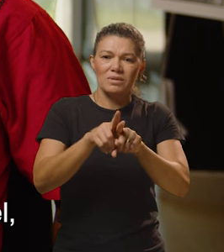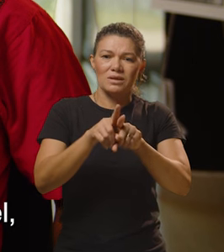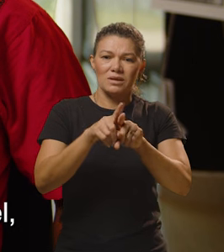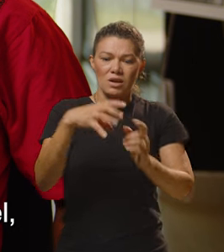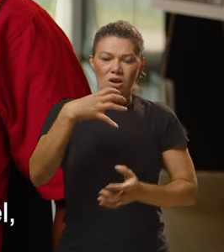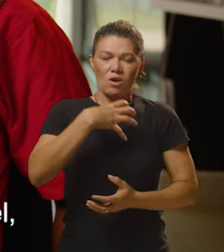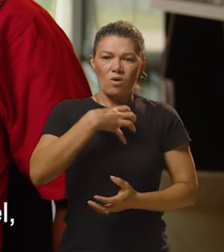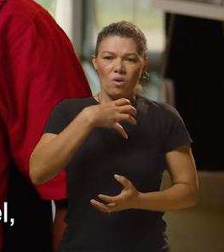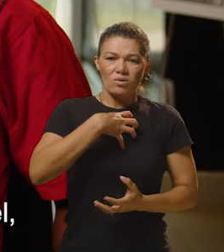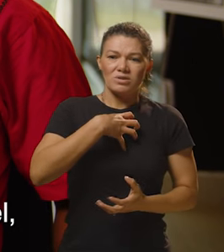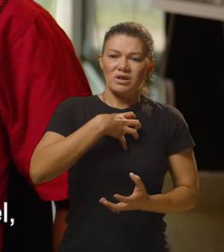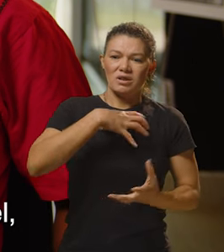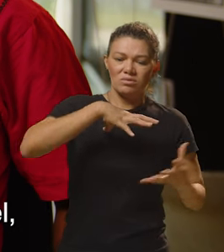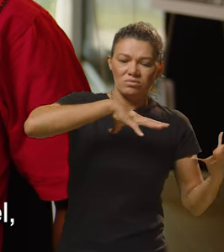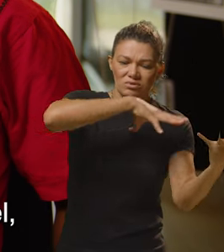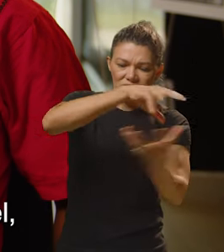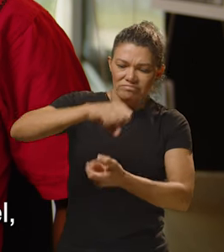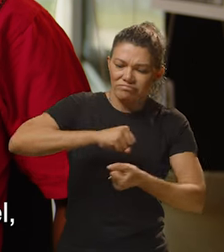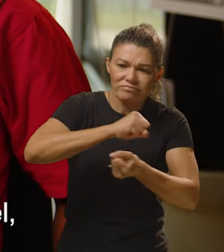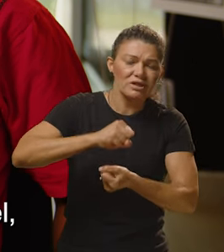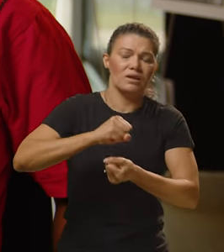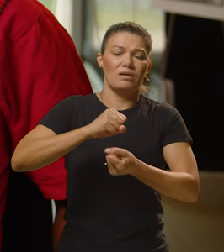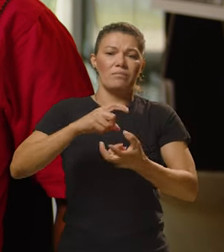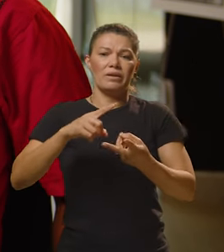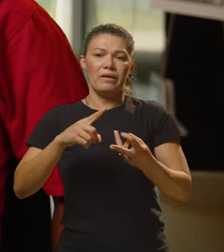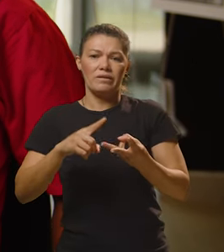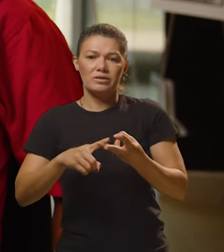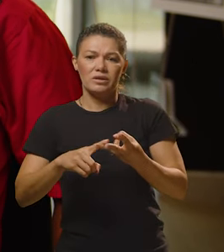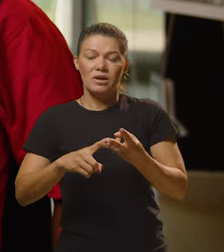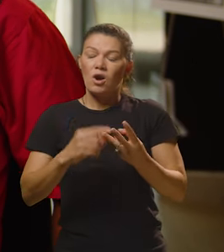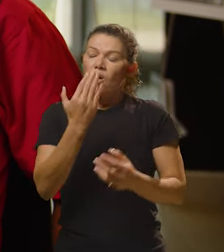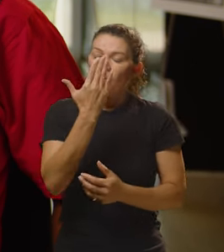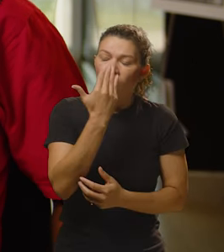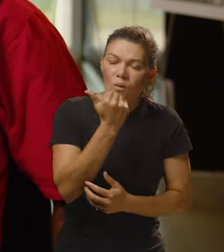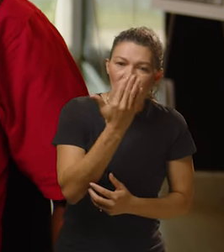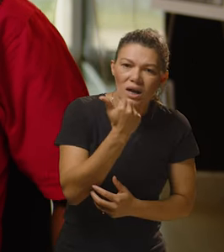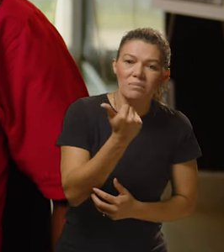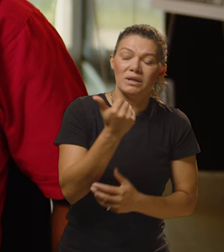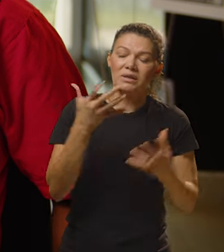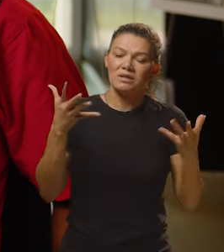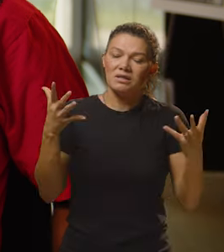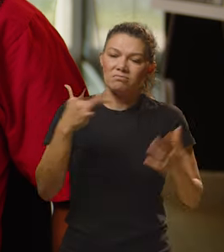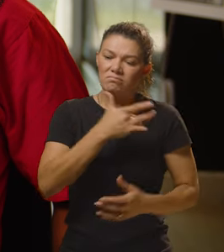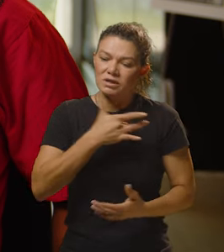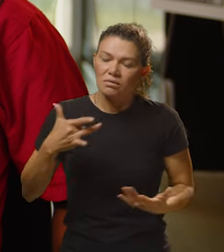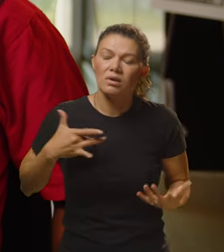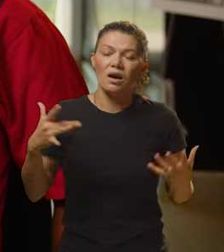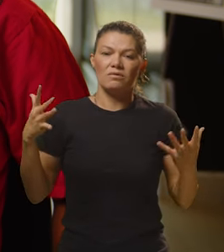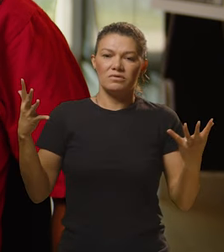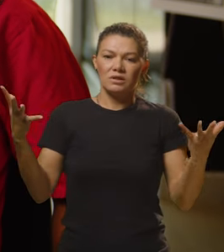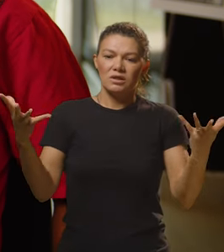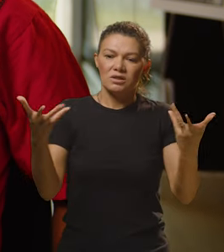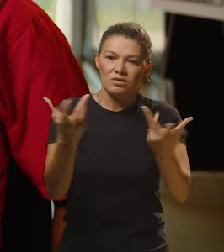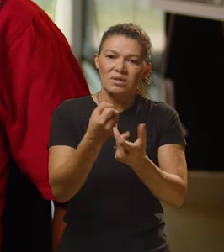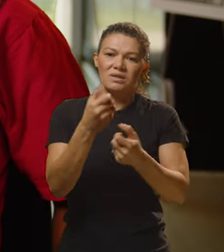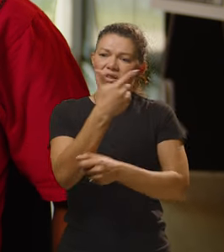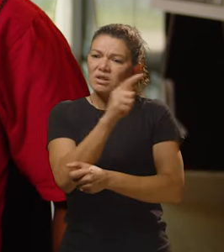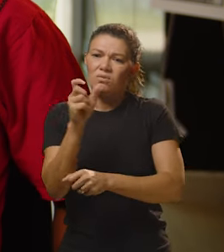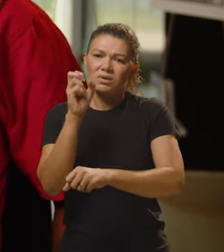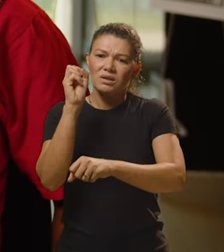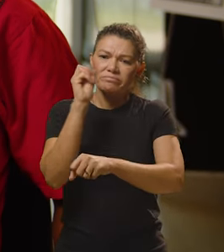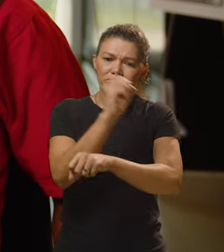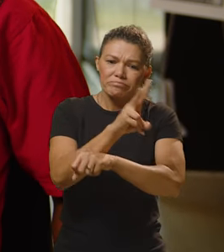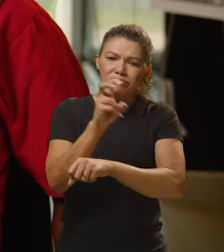formas de atuação sustentável, preocupar-se com a alimentação de qualidade, sem